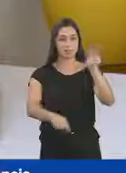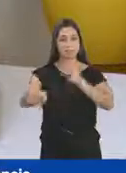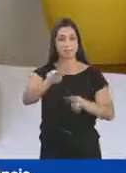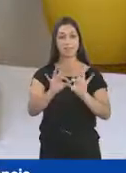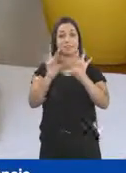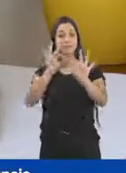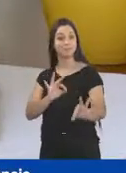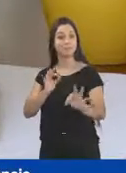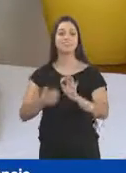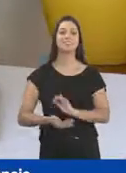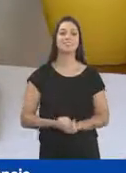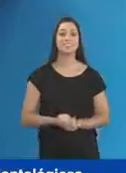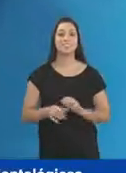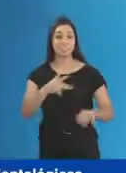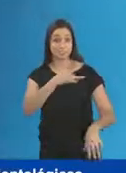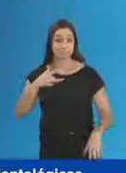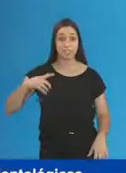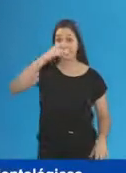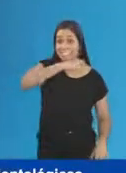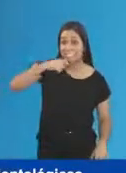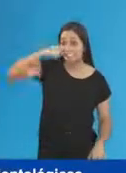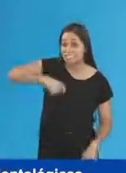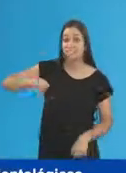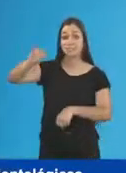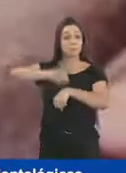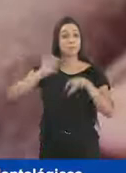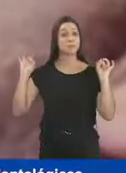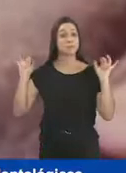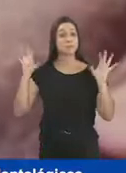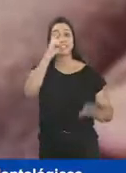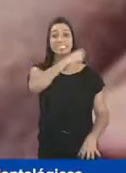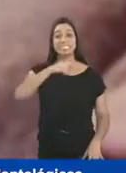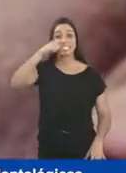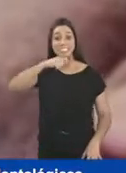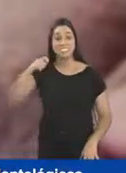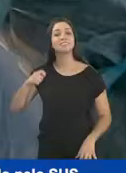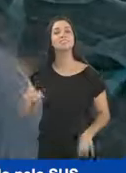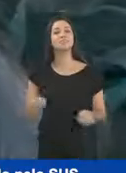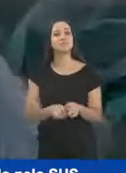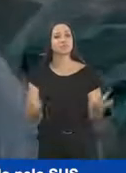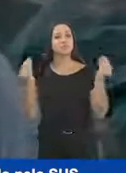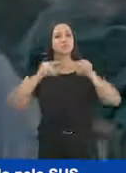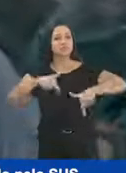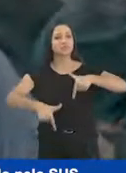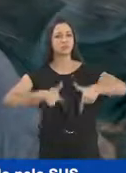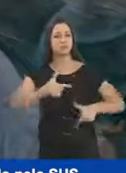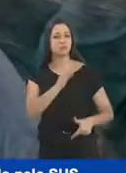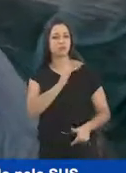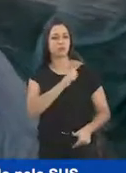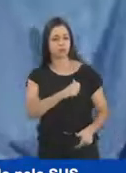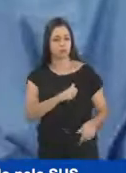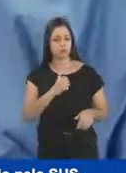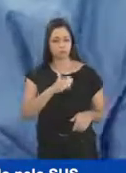com consultas médicas à distância. Na Saúde Bucal, vai criar o Centro de Especialidades Odontológicas. E implantação do serviço de